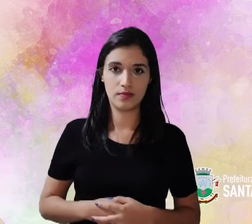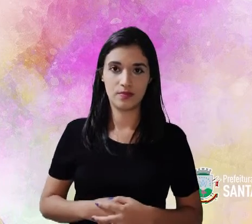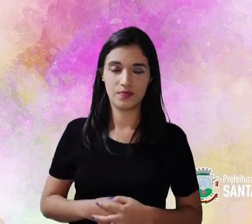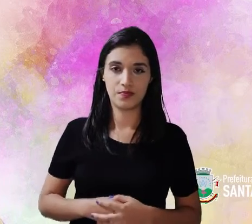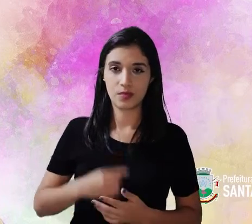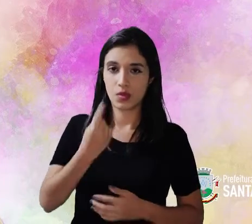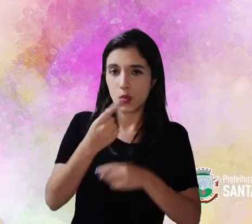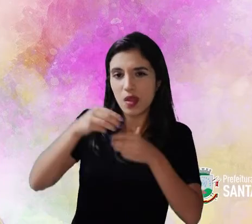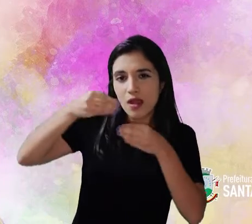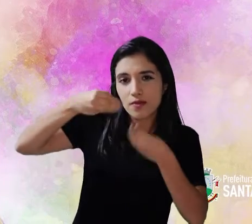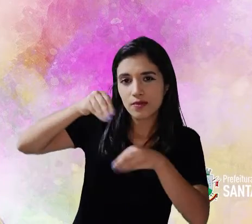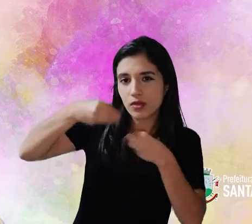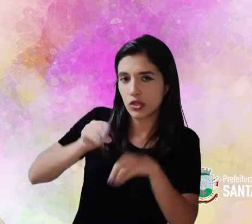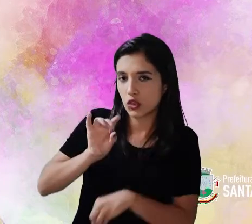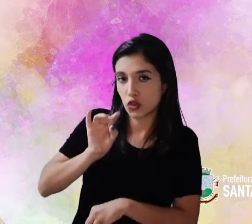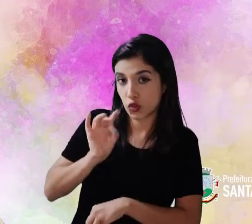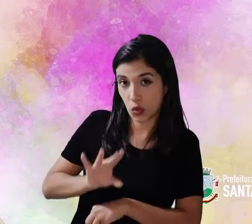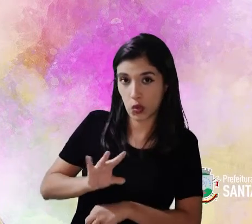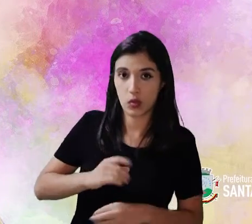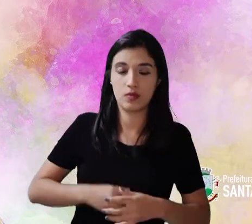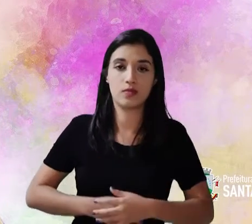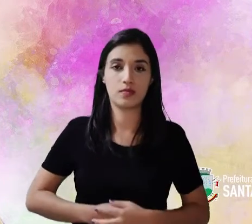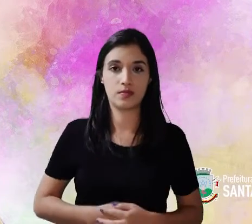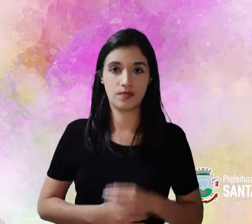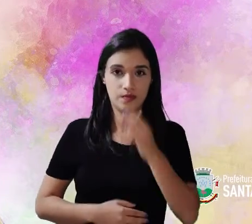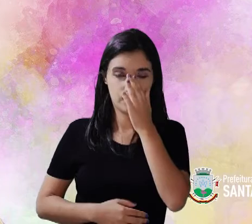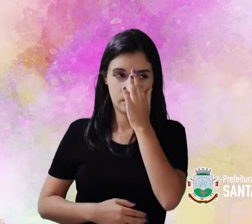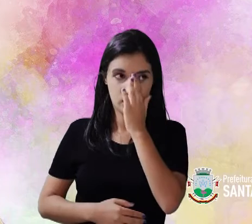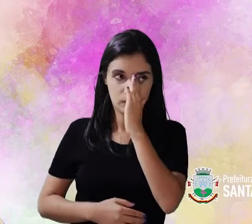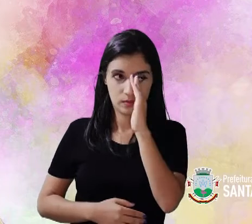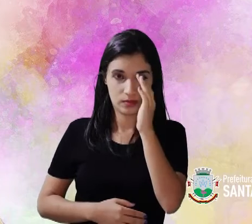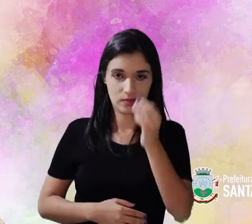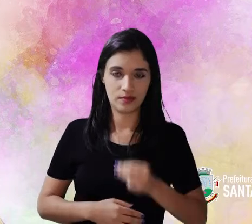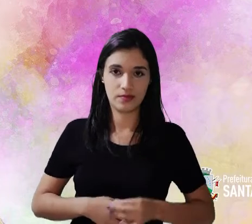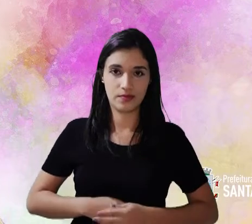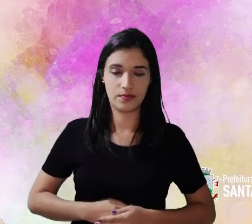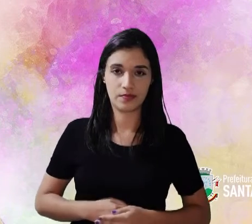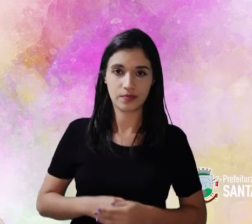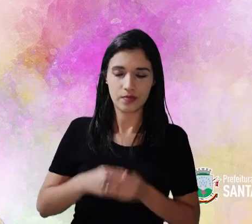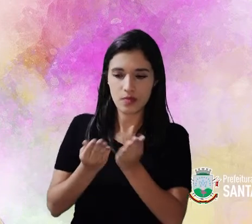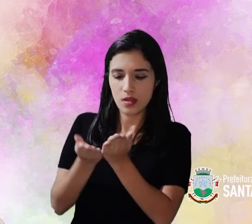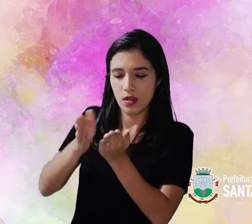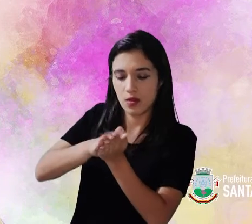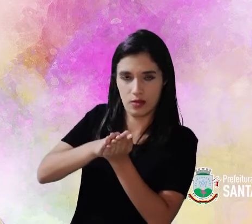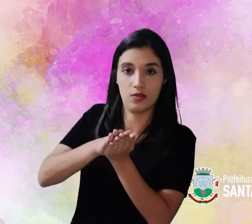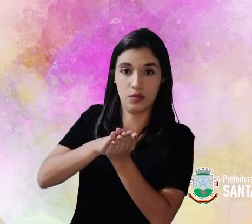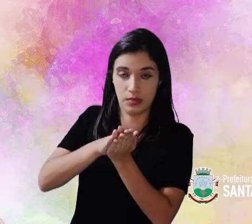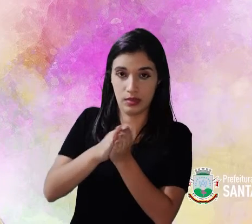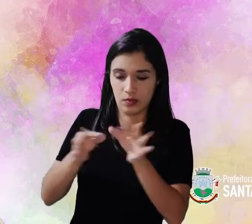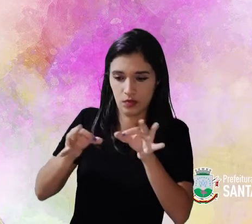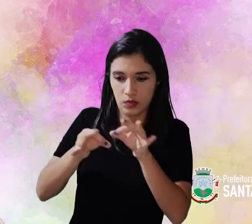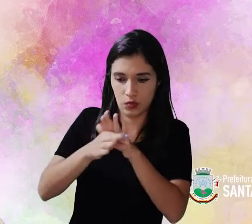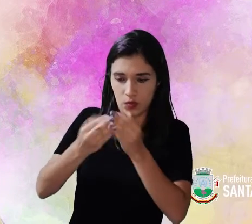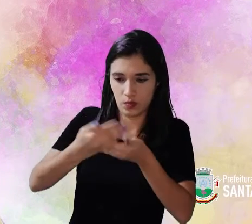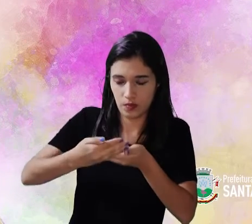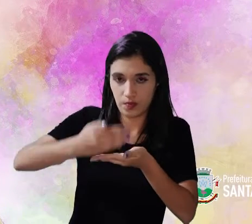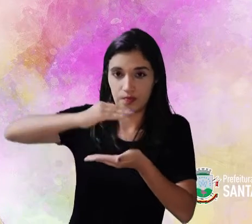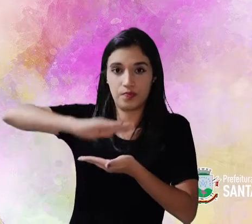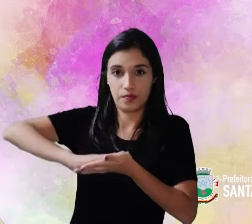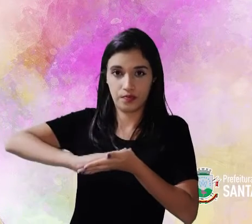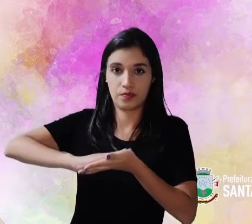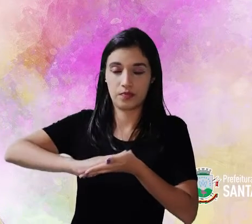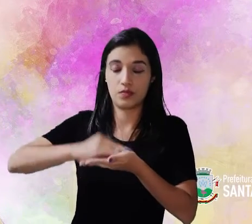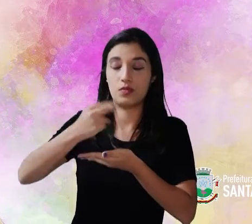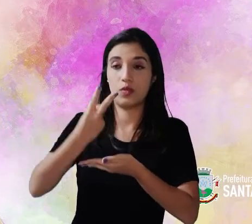tirar uma folha dele e dobrar ao meio. Faz a primeira dobra